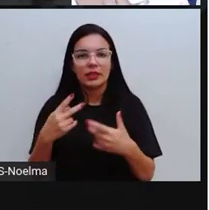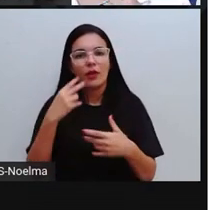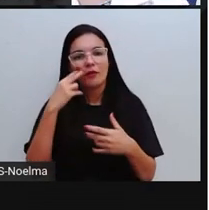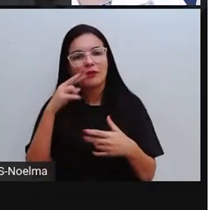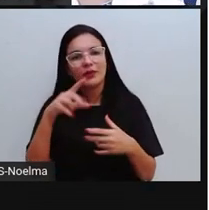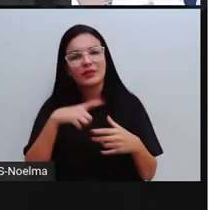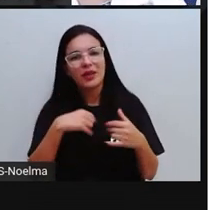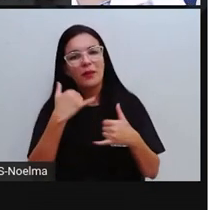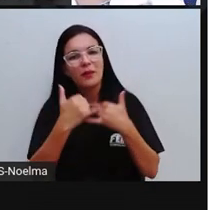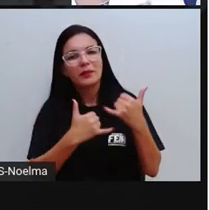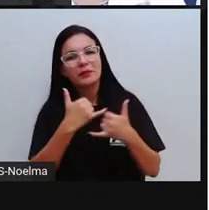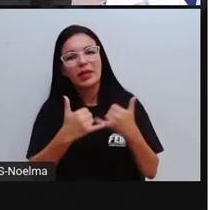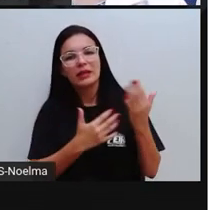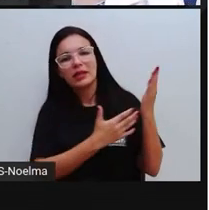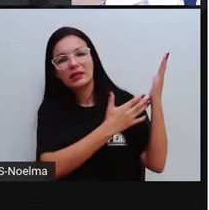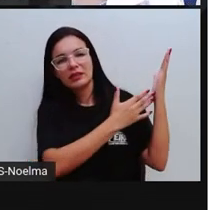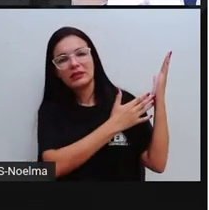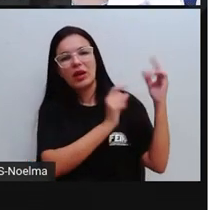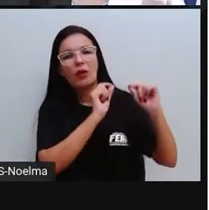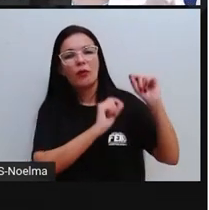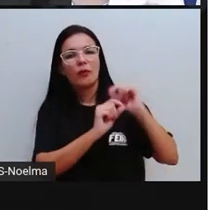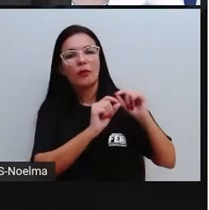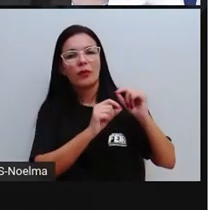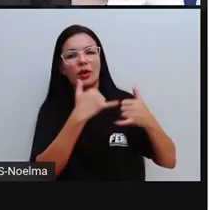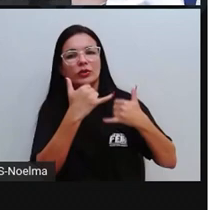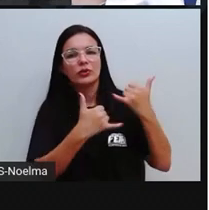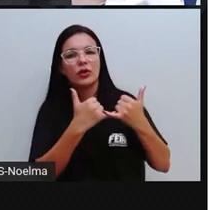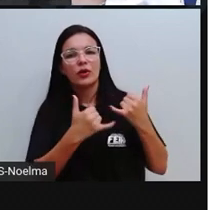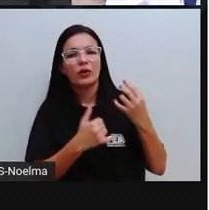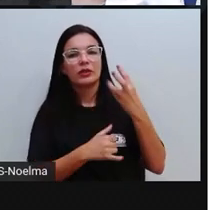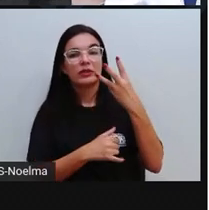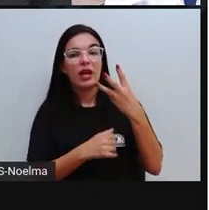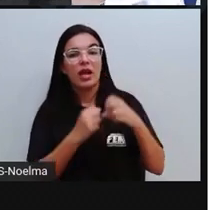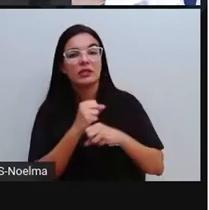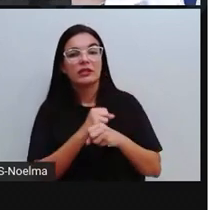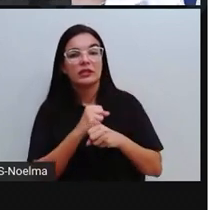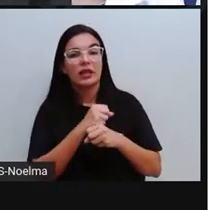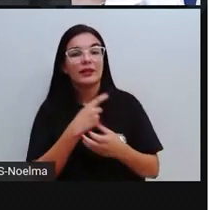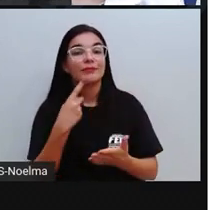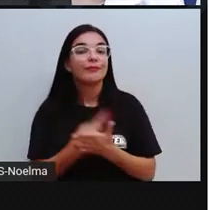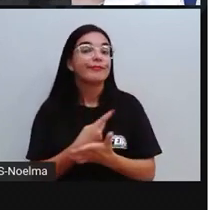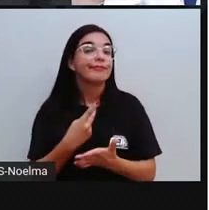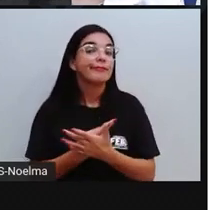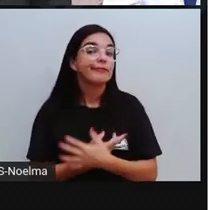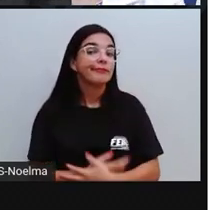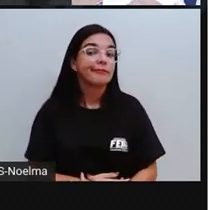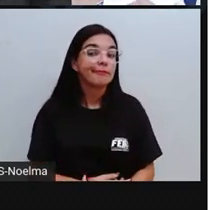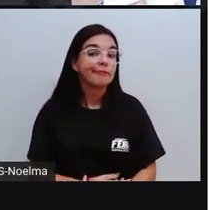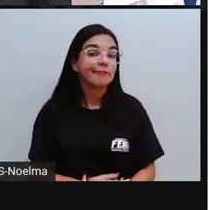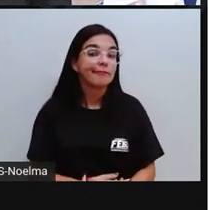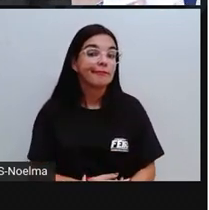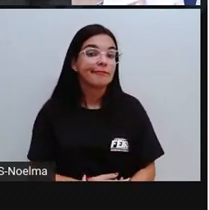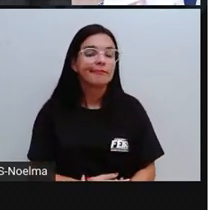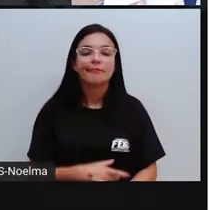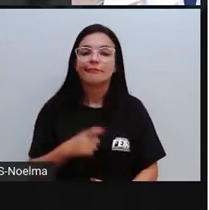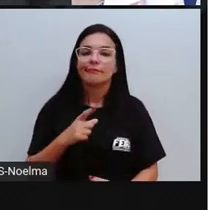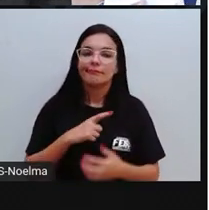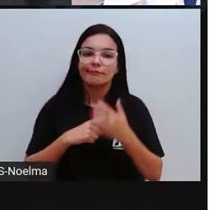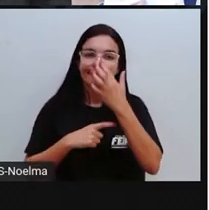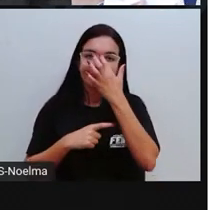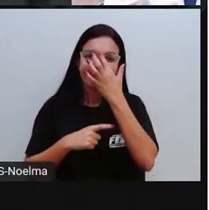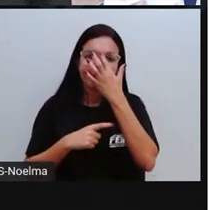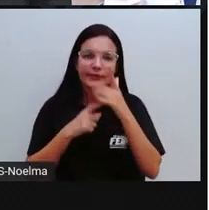ó, a Pró trouxe até uma charge aqui falando, jogo dos três anos de erros. Então, dentro de três anos, teve aqui, ó,